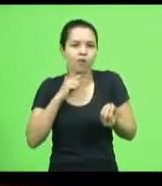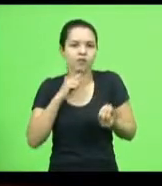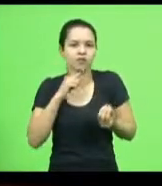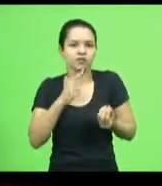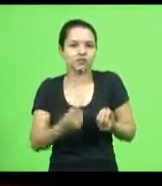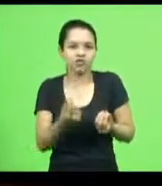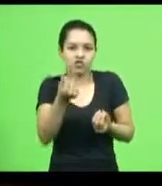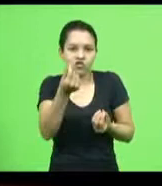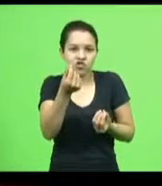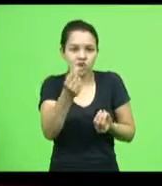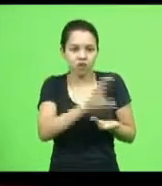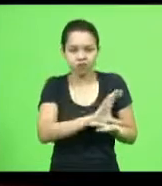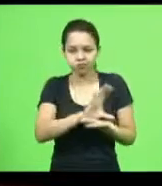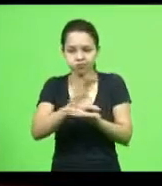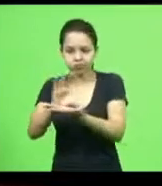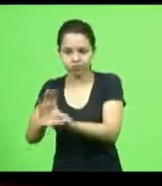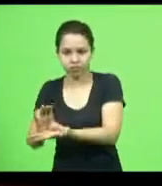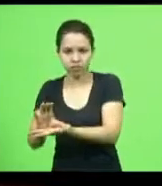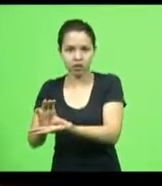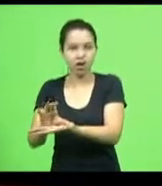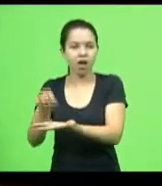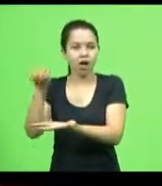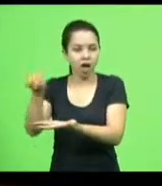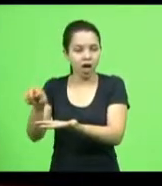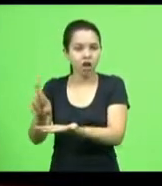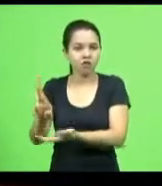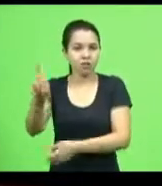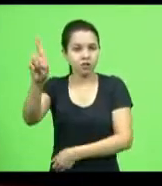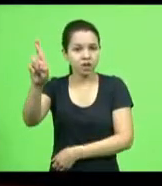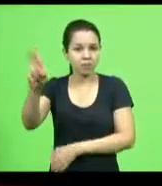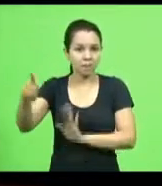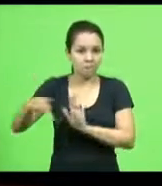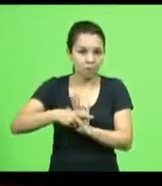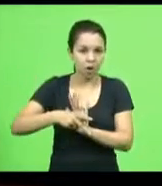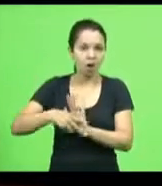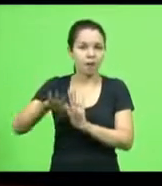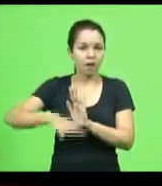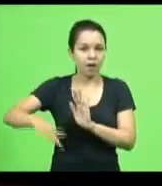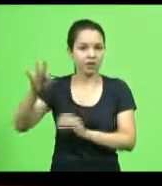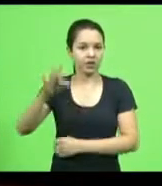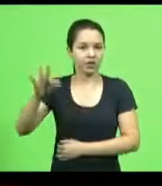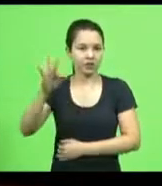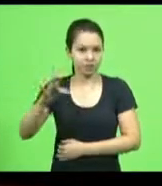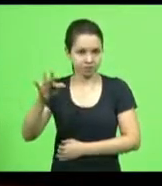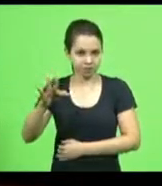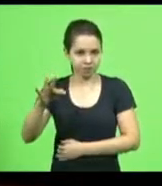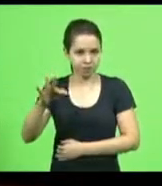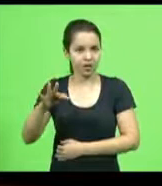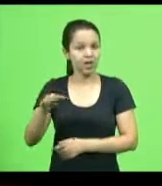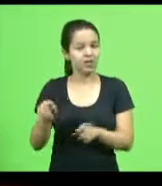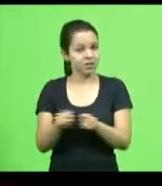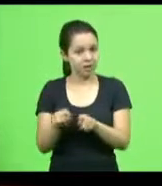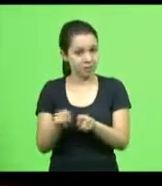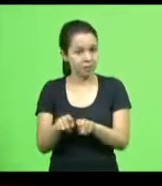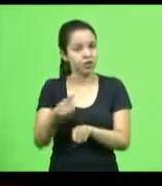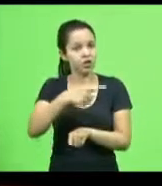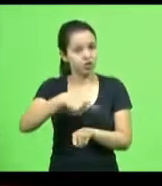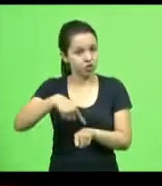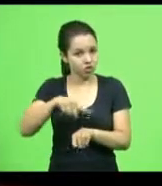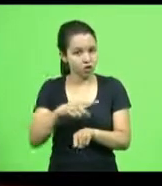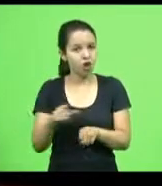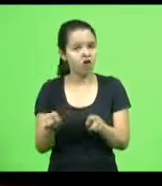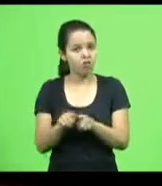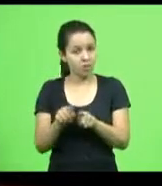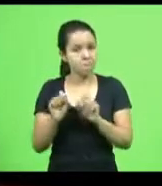cabe à união e quero ainda mais dizer o seguinte nós estamos abrindo um precedente abrindo um precedente